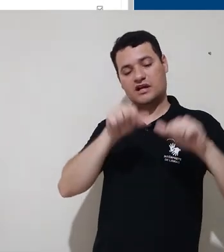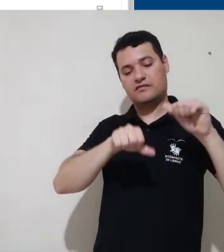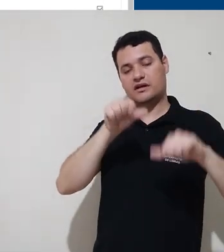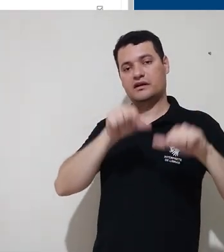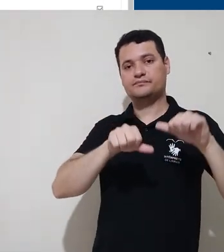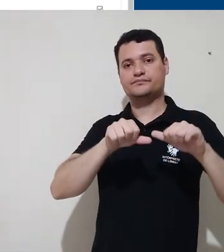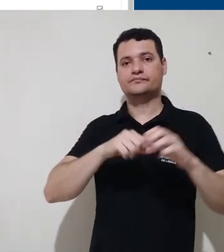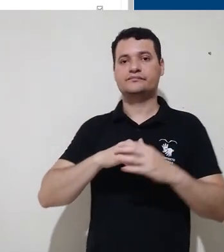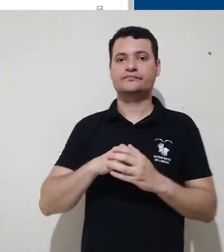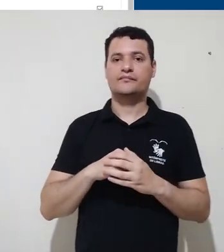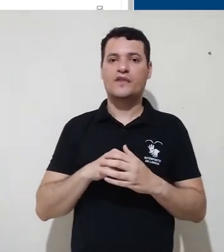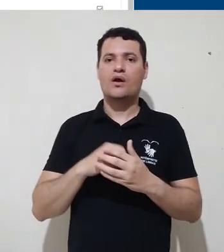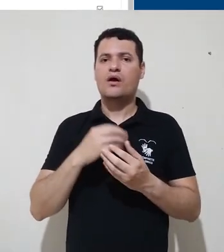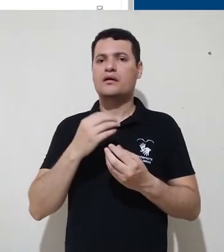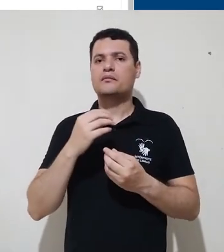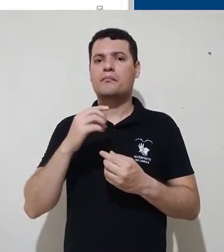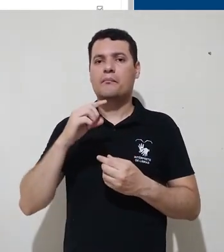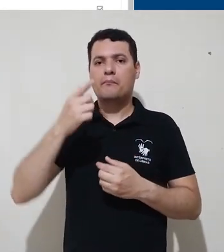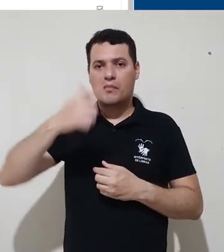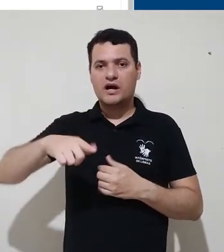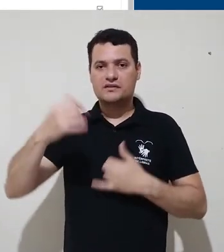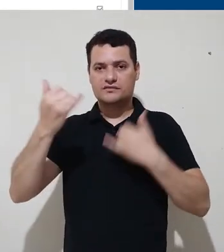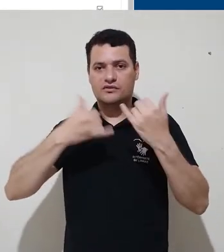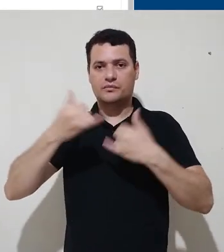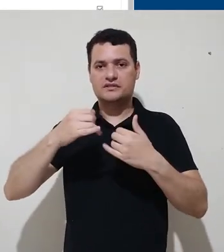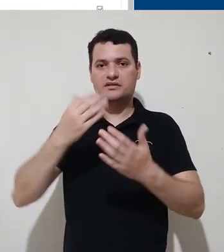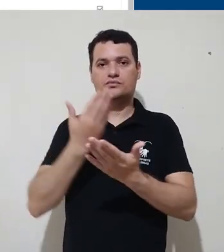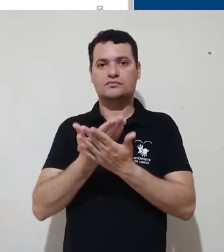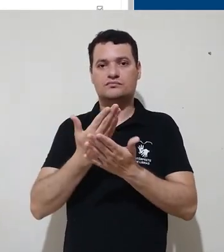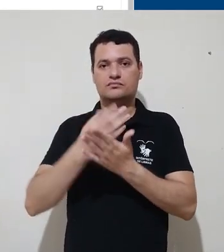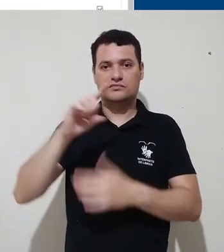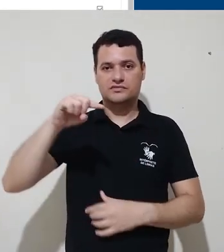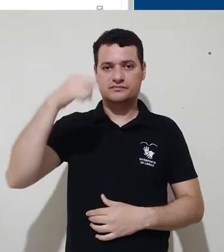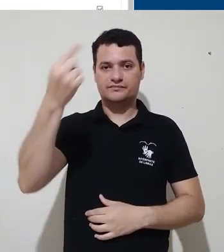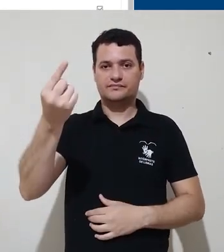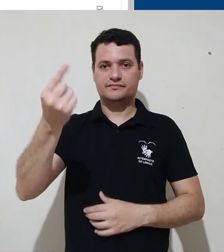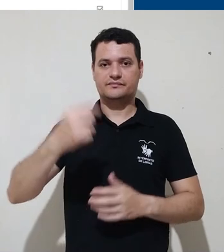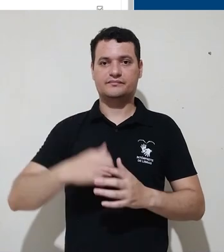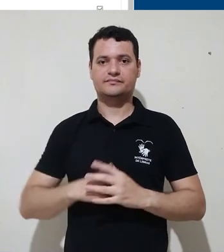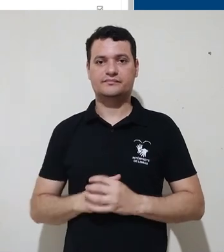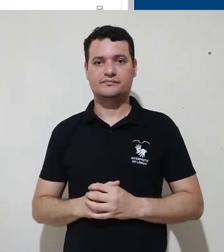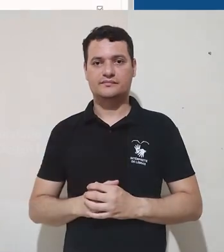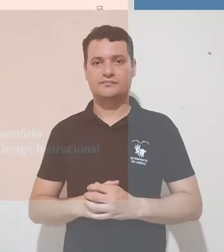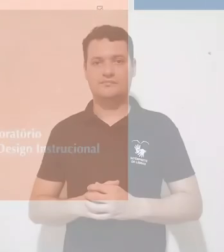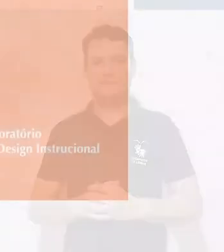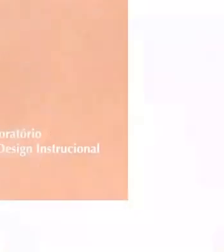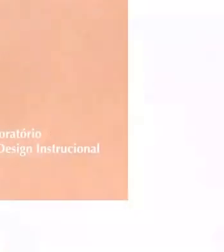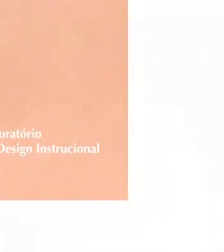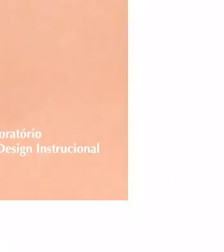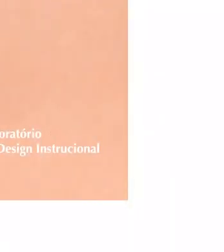como inserir esses recursos ou atividades ficará para as aulas posteriores.